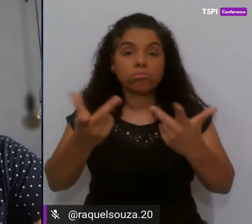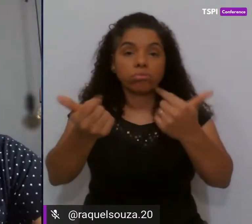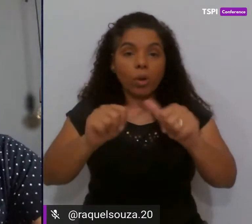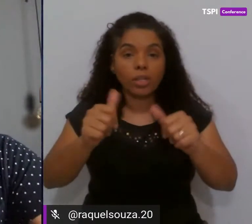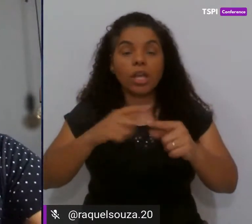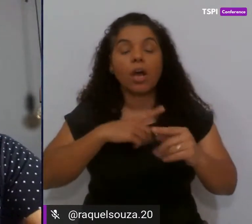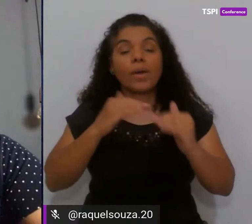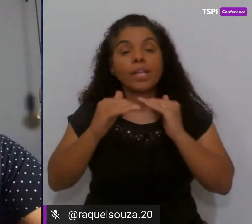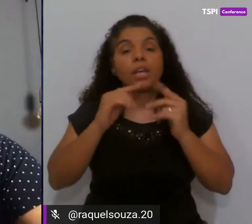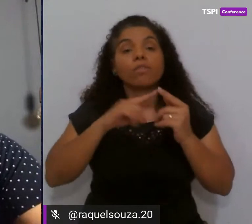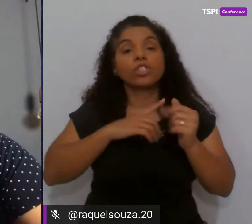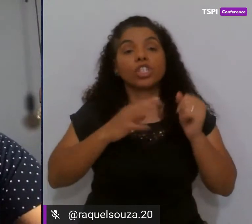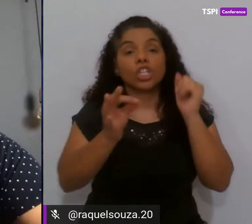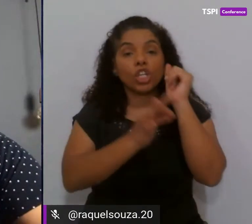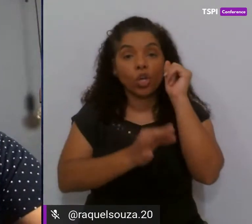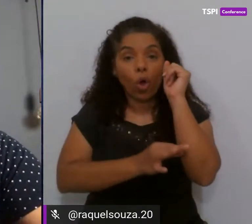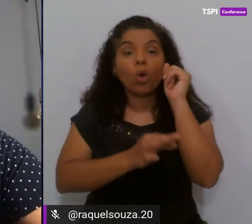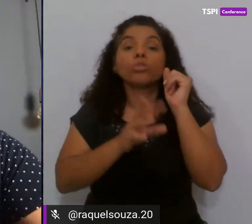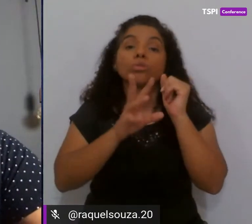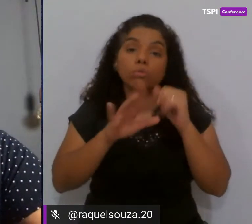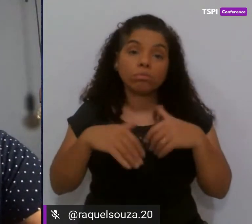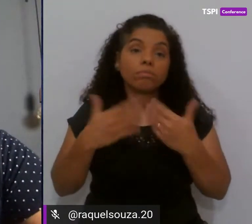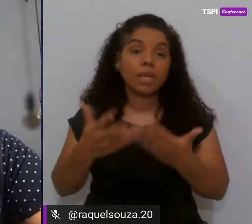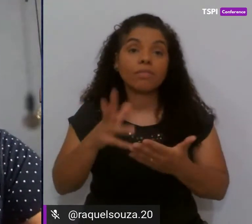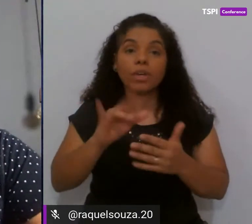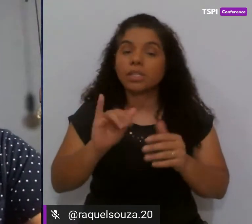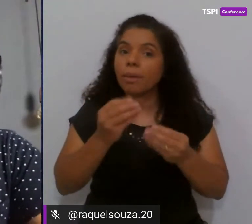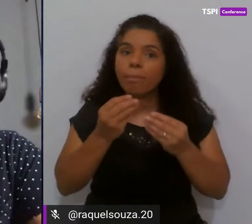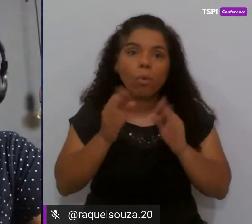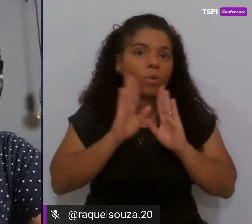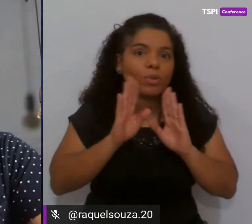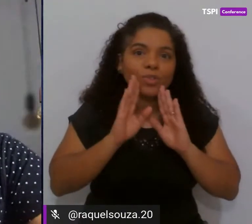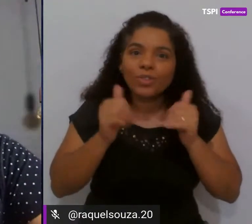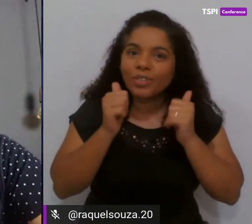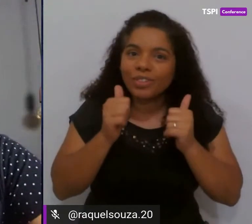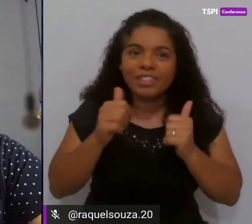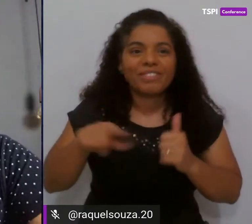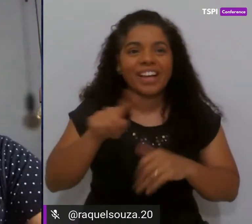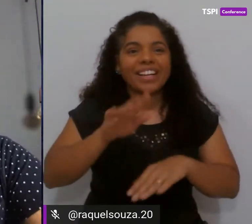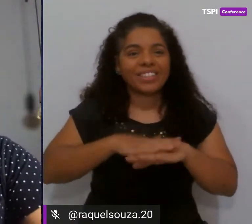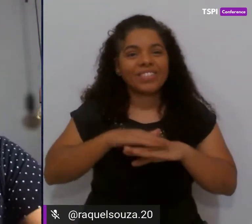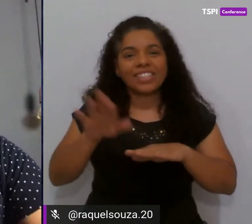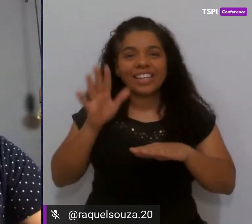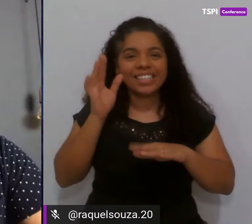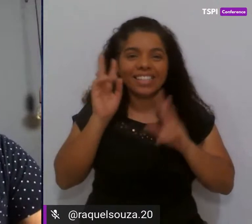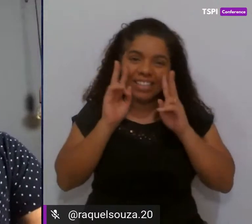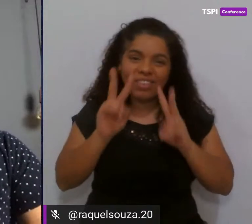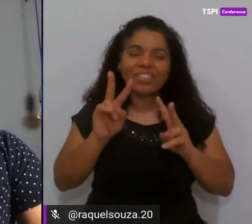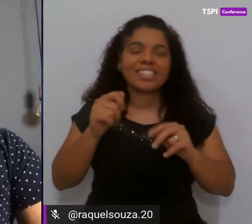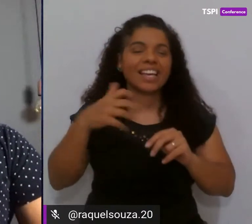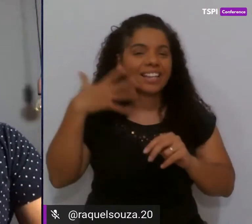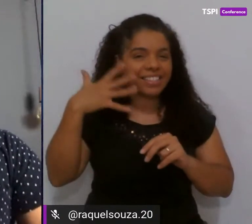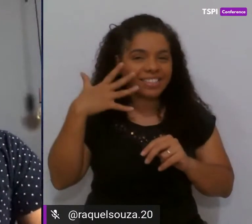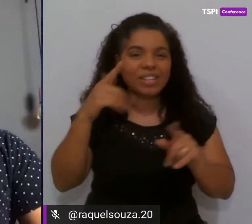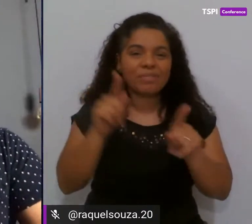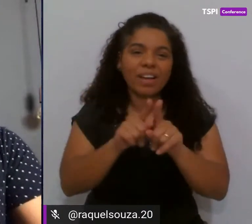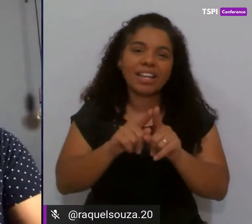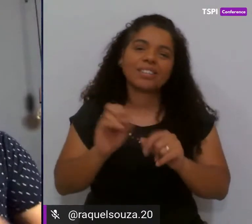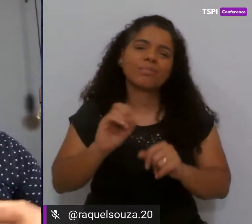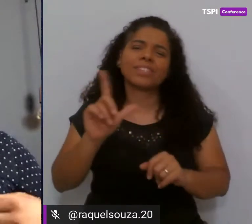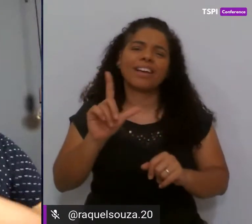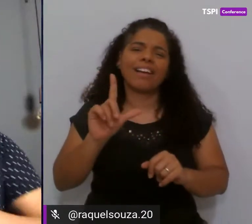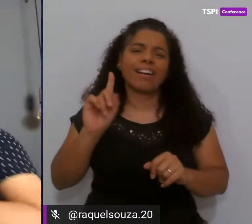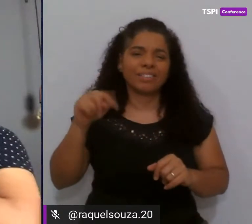de código e vai ser aí muito bacana aí também vocês presenciarem essa palestra mas é claro